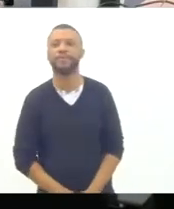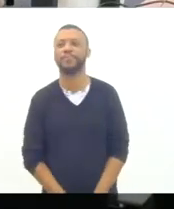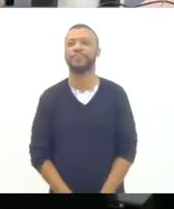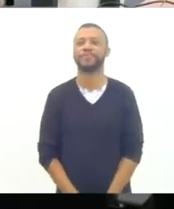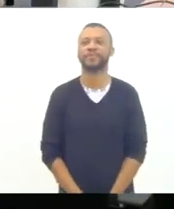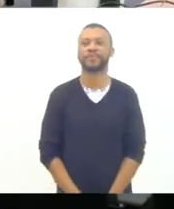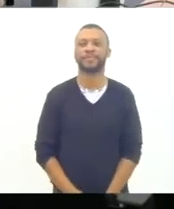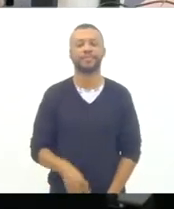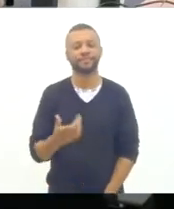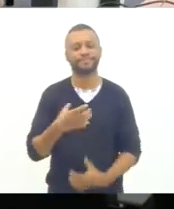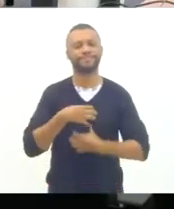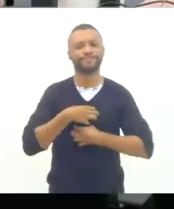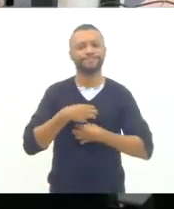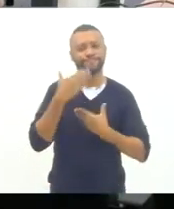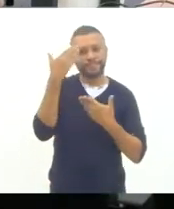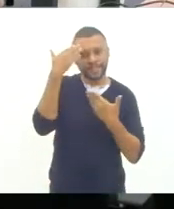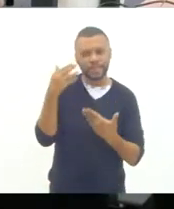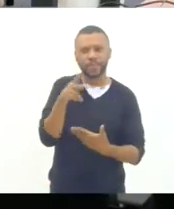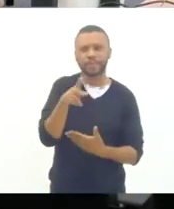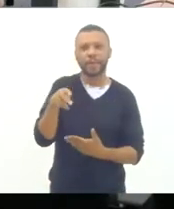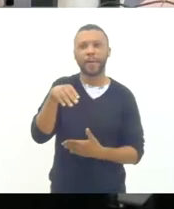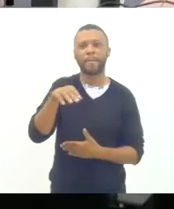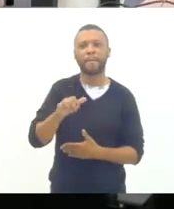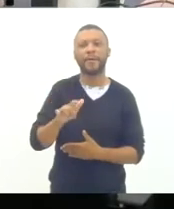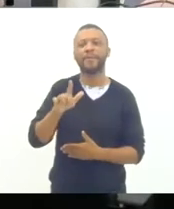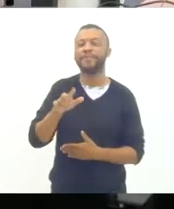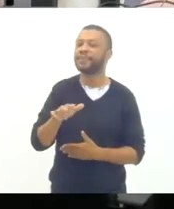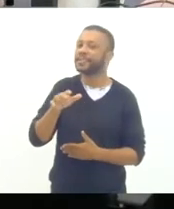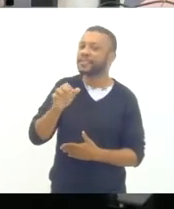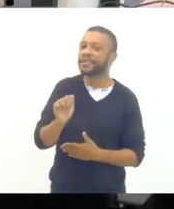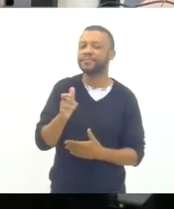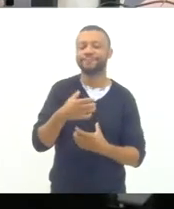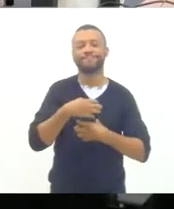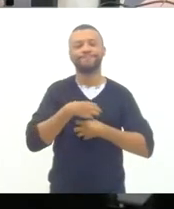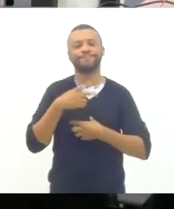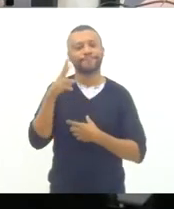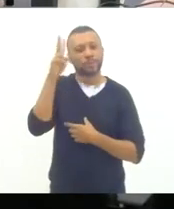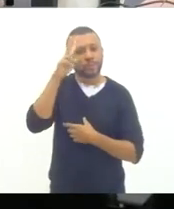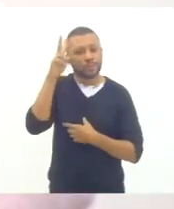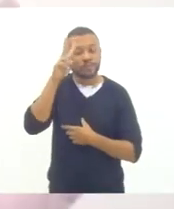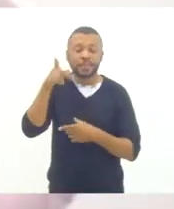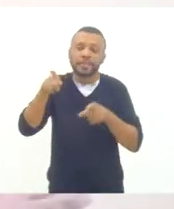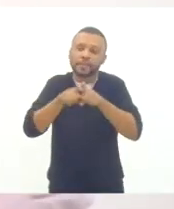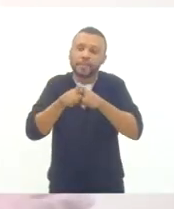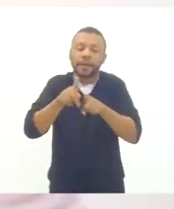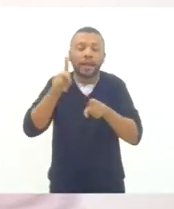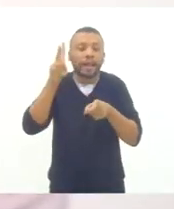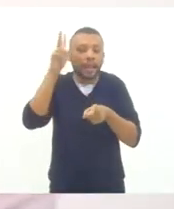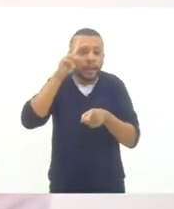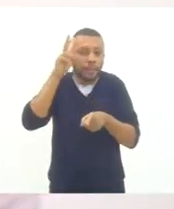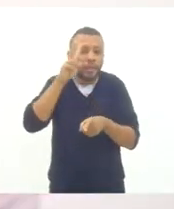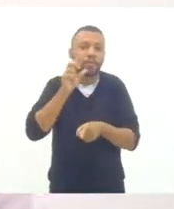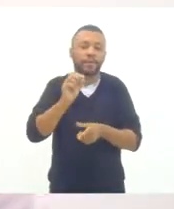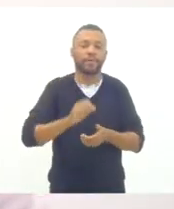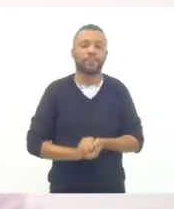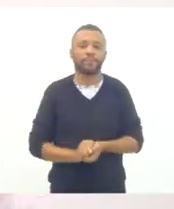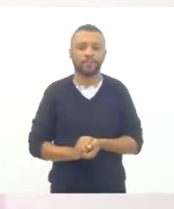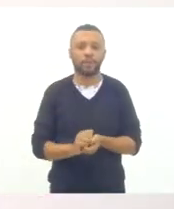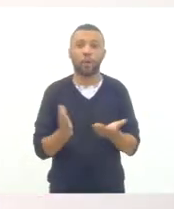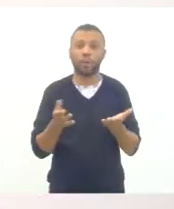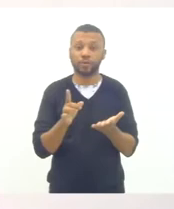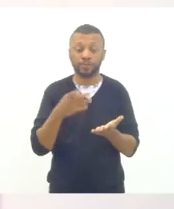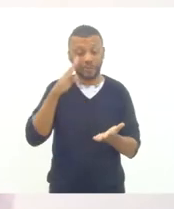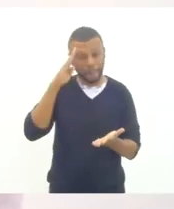Sempre aqui nos inspirando e nos lembrando, obviamente, a gente não esqueceu de forma alguma, acho que hoje é a nossa agenda